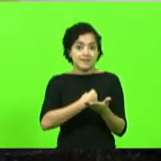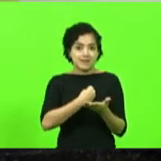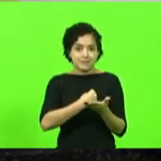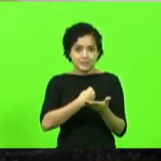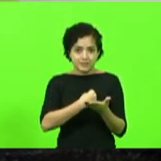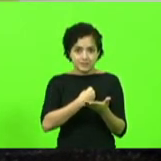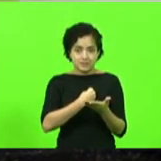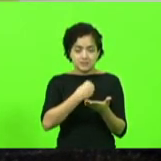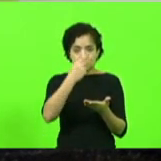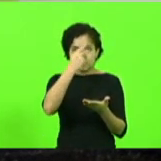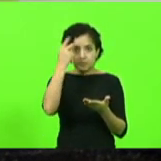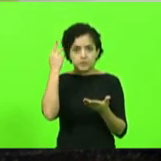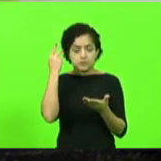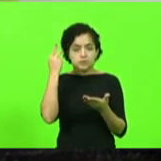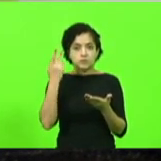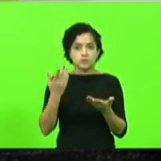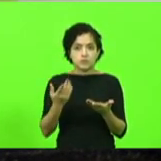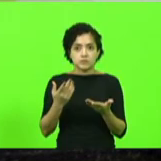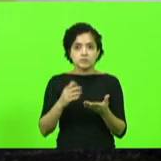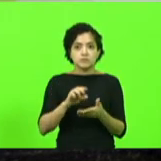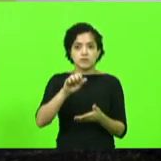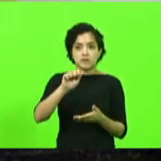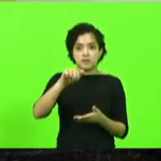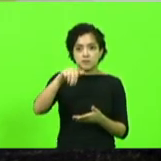de câncer, a MUC.